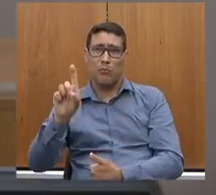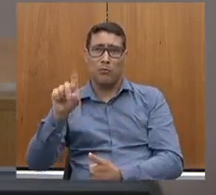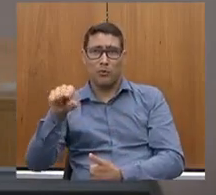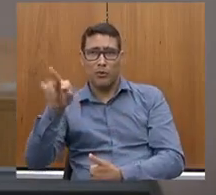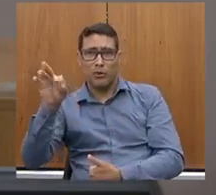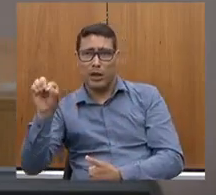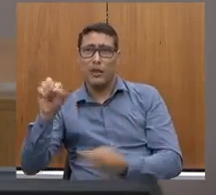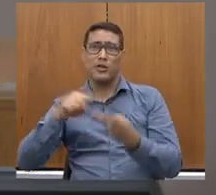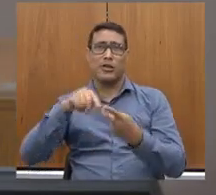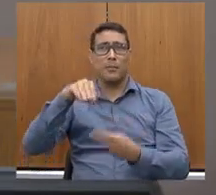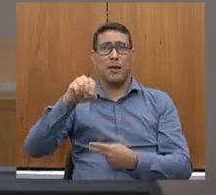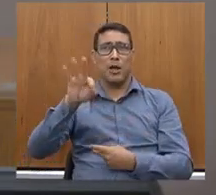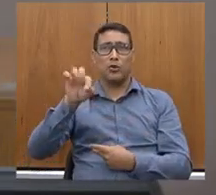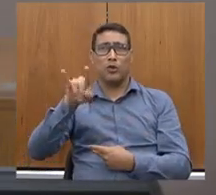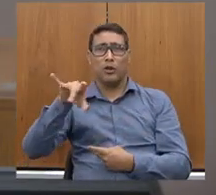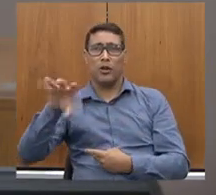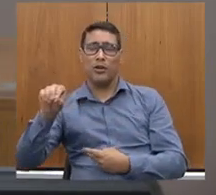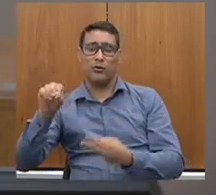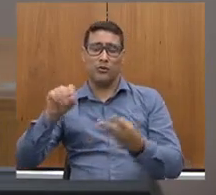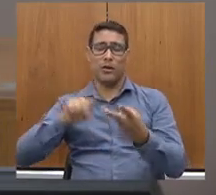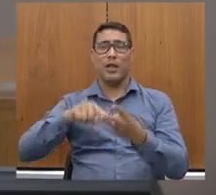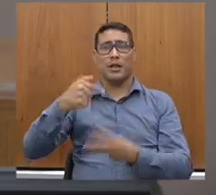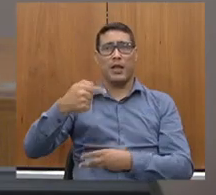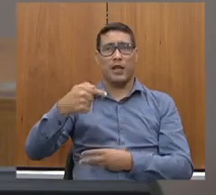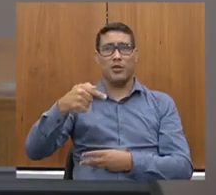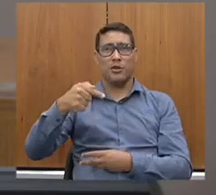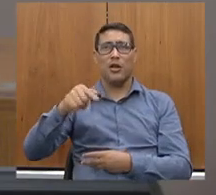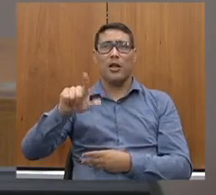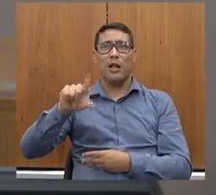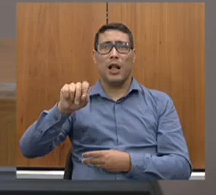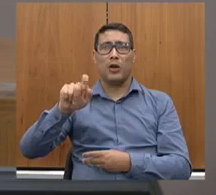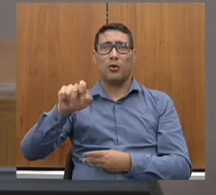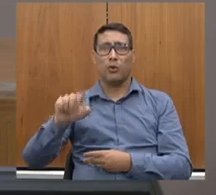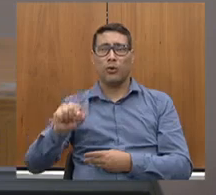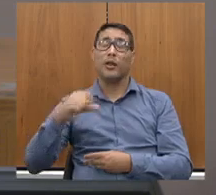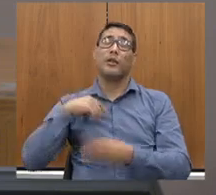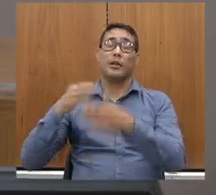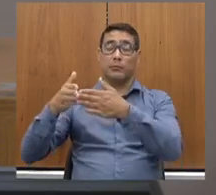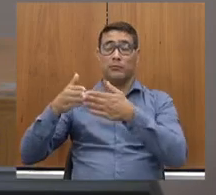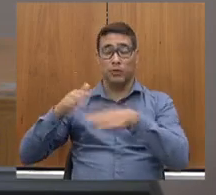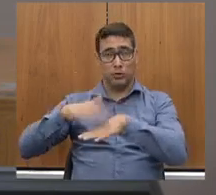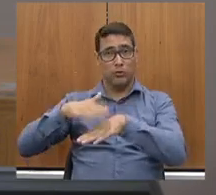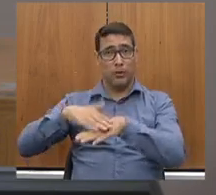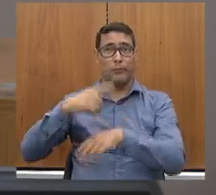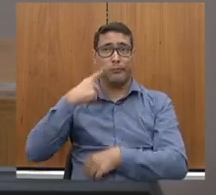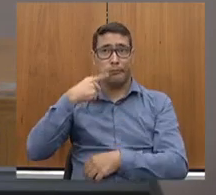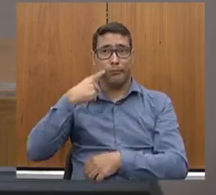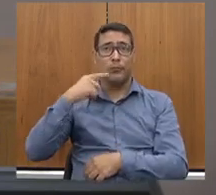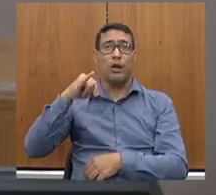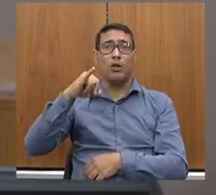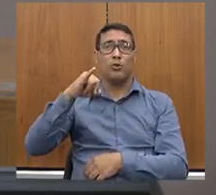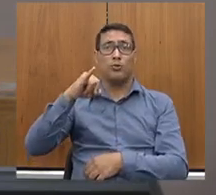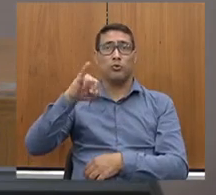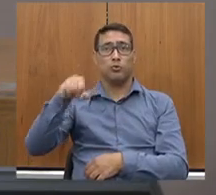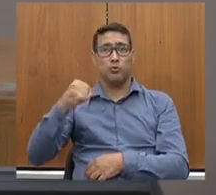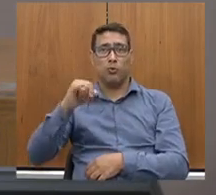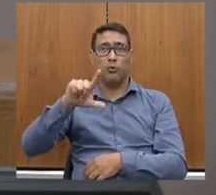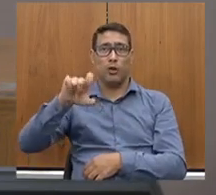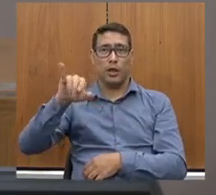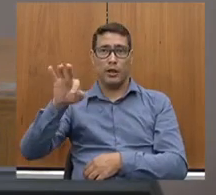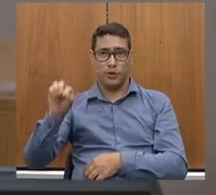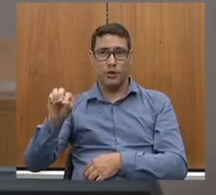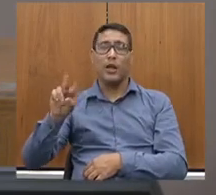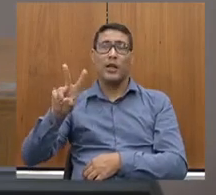Matosinhos, Sete Lagoas, e até a pedido do deputado João Leite para que a gente não tenha um impacto com o pedágio, gente vai